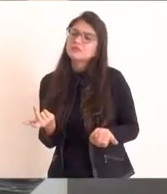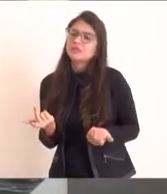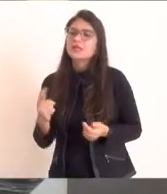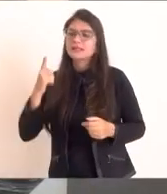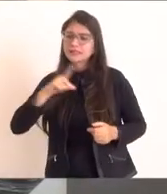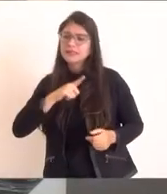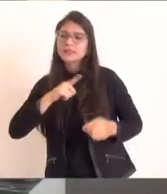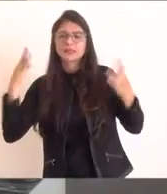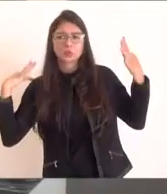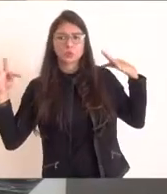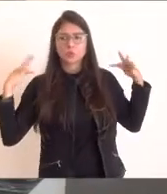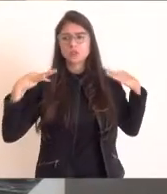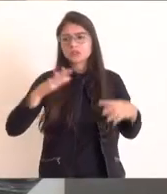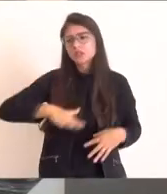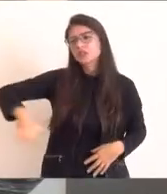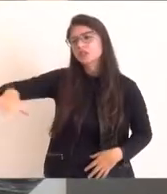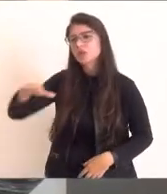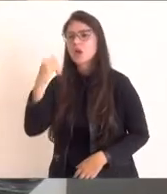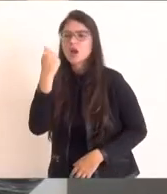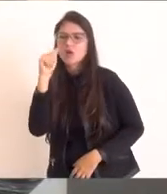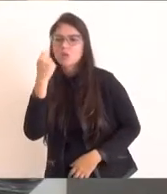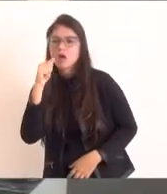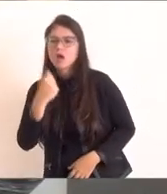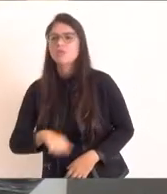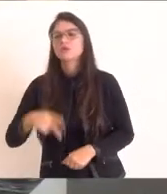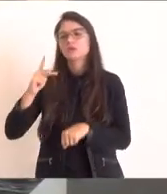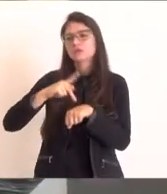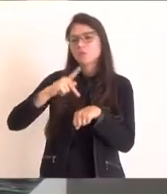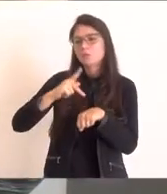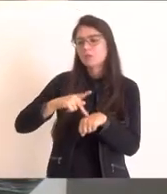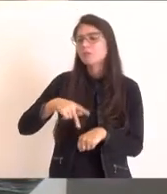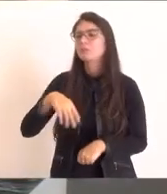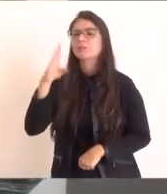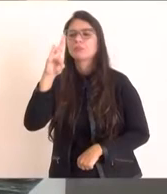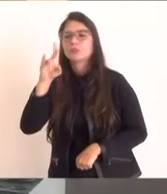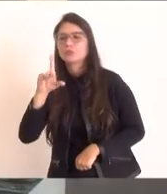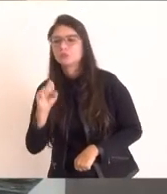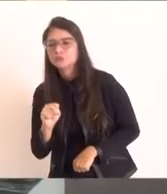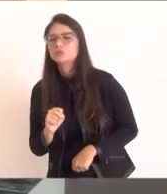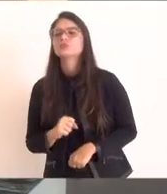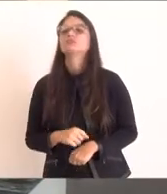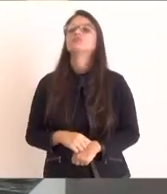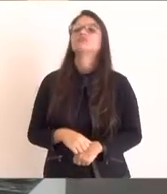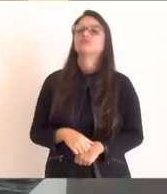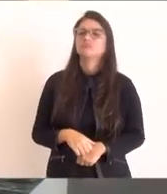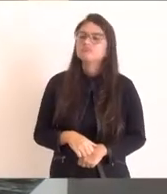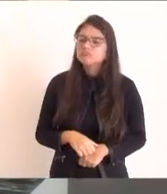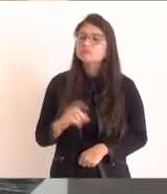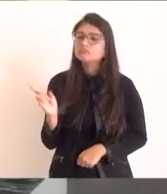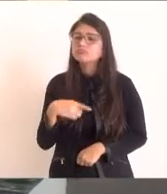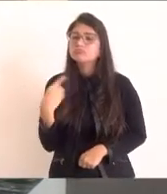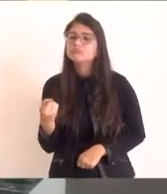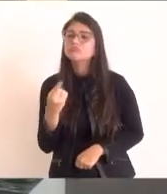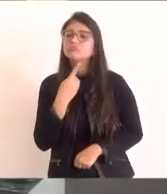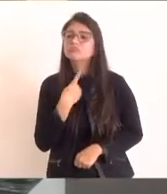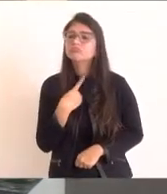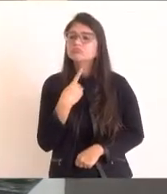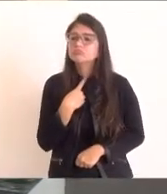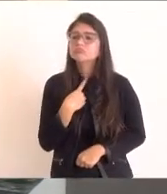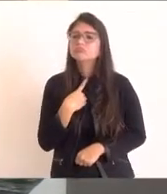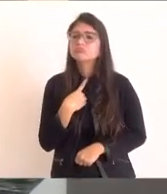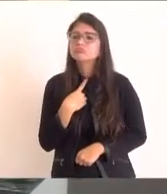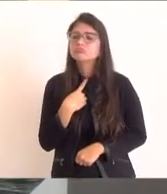de Araruama, de São Pedro, de Búzios. E a gente quer fomentar a nossa região.